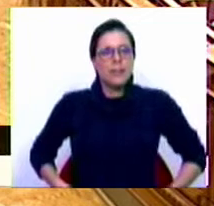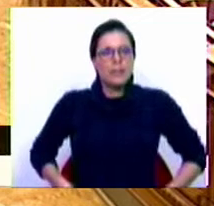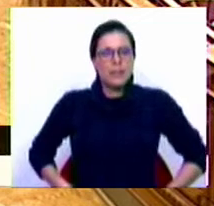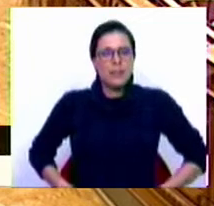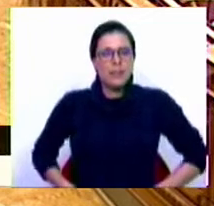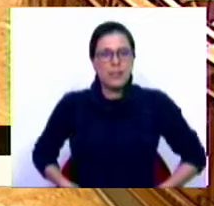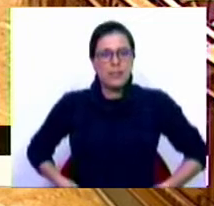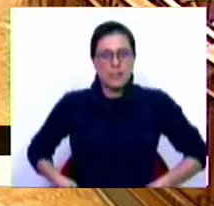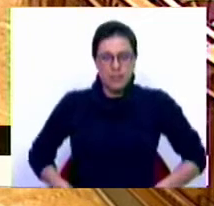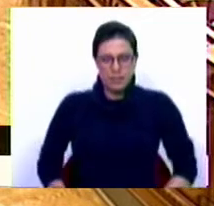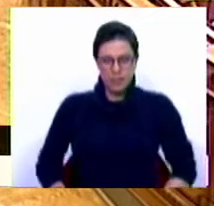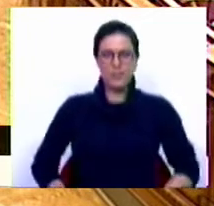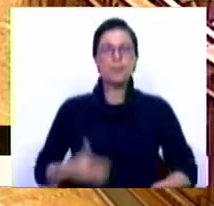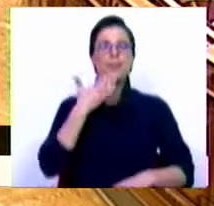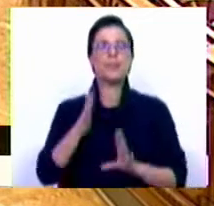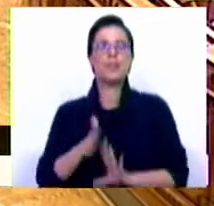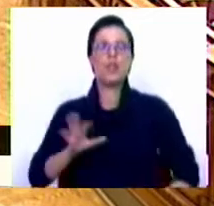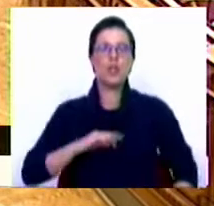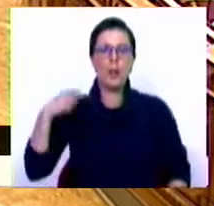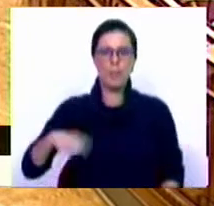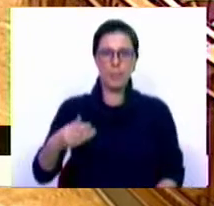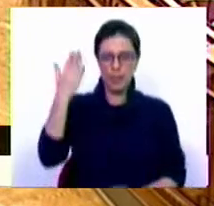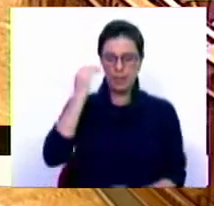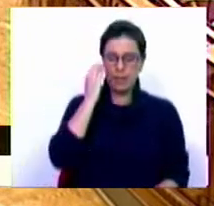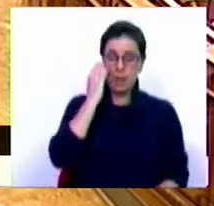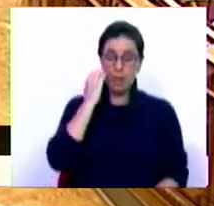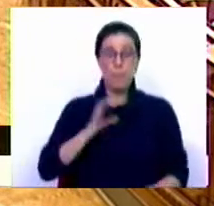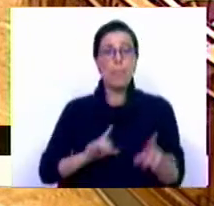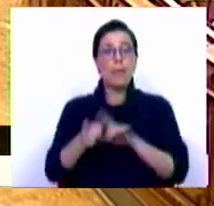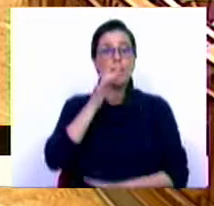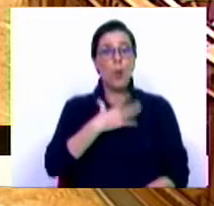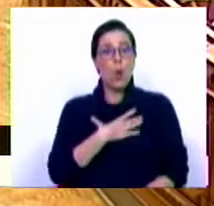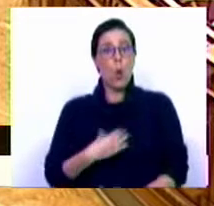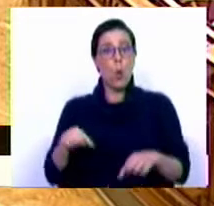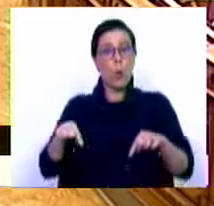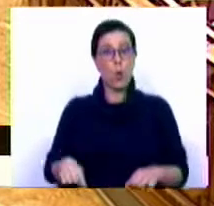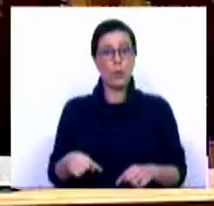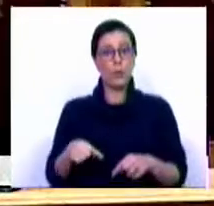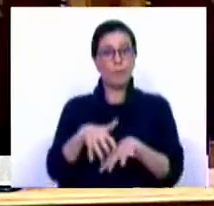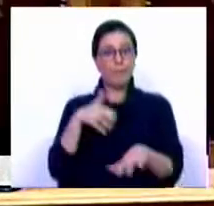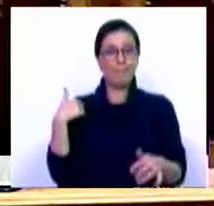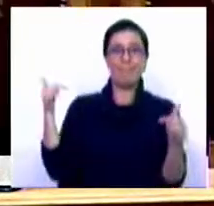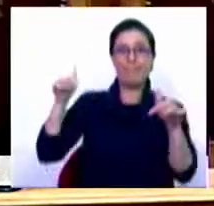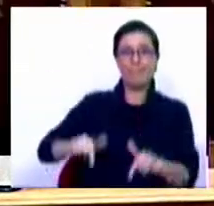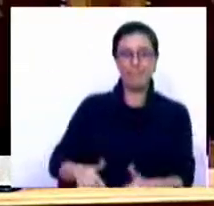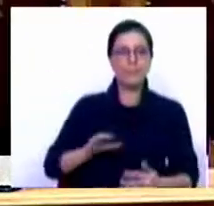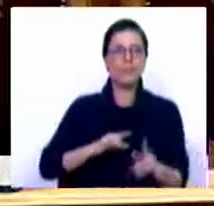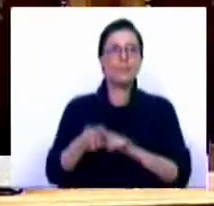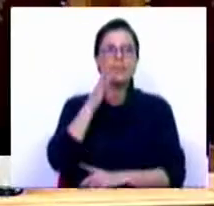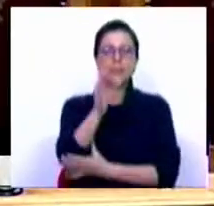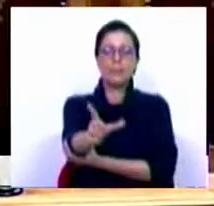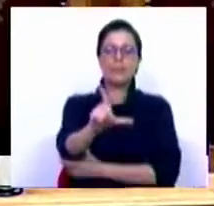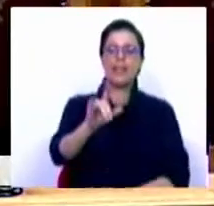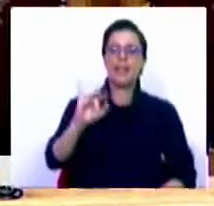Muito obrigado, Sr. Presidente, Sras. e Srs. Deputados, é um gosto poder estar aqui nesta Câmara. Sr. Deputado Leite